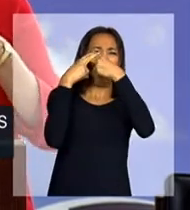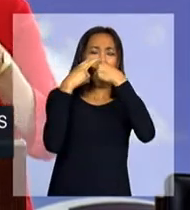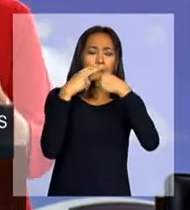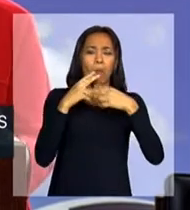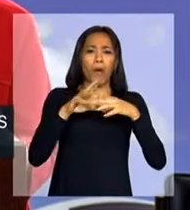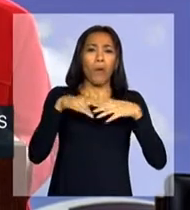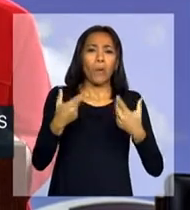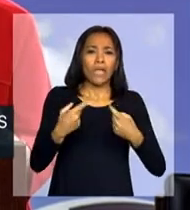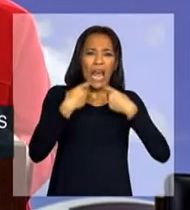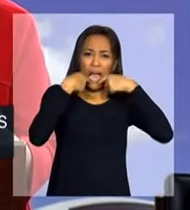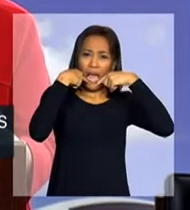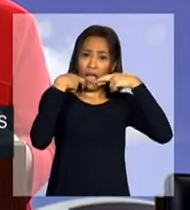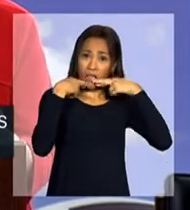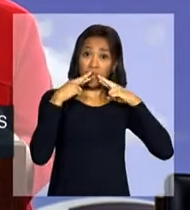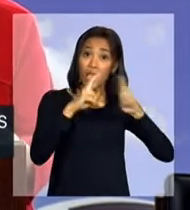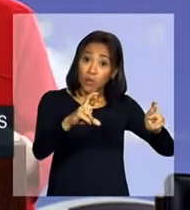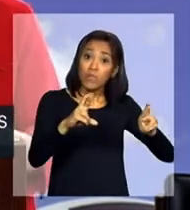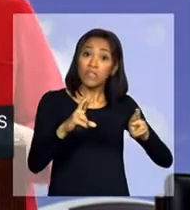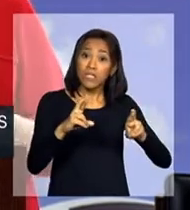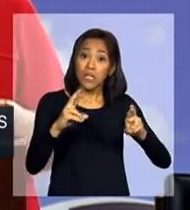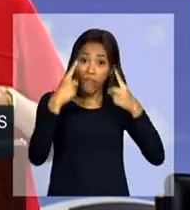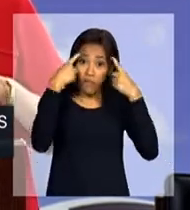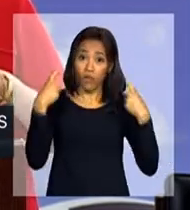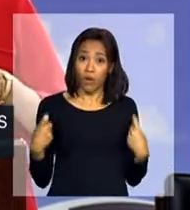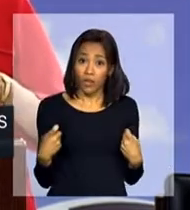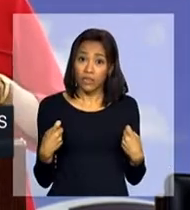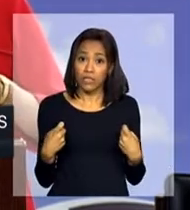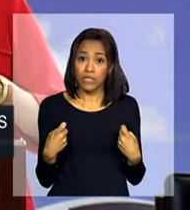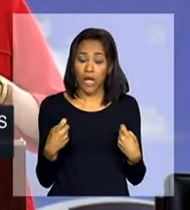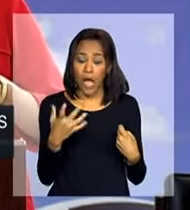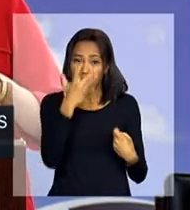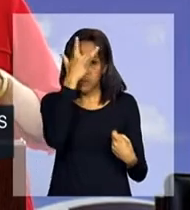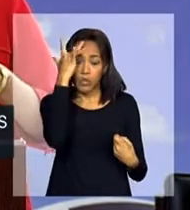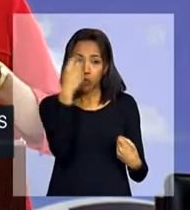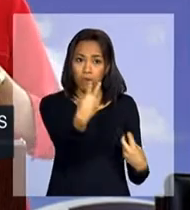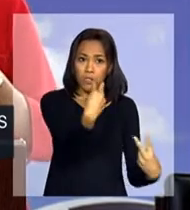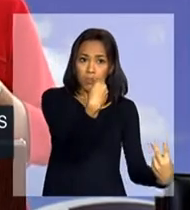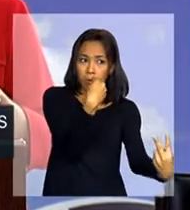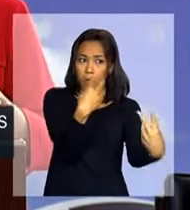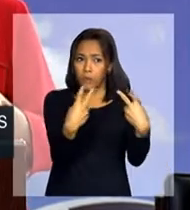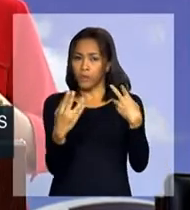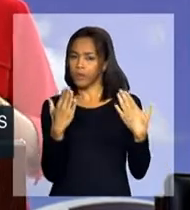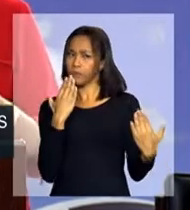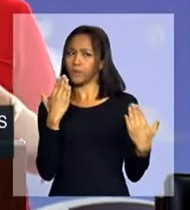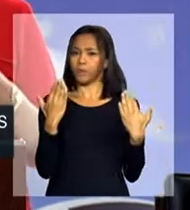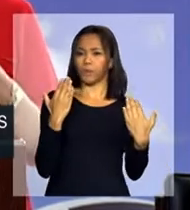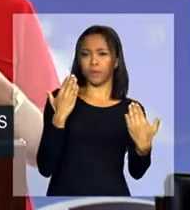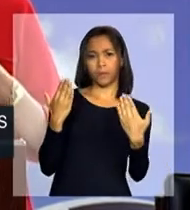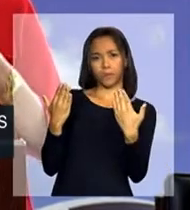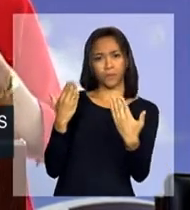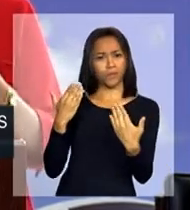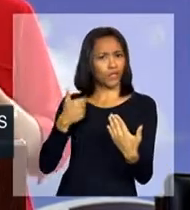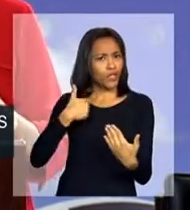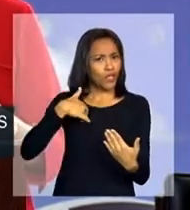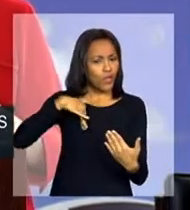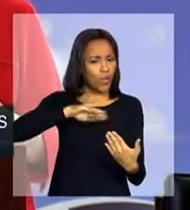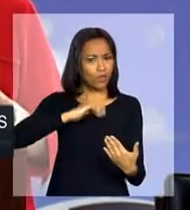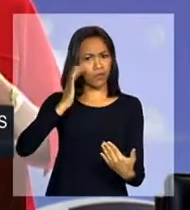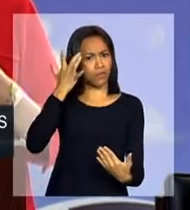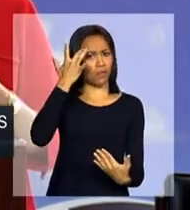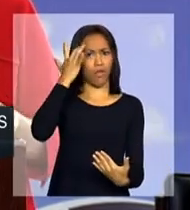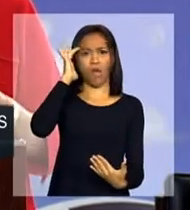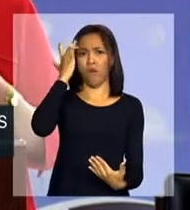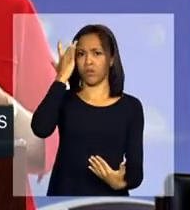denuncia a violência, aqueles olhares desconfiados que nós não achamos